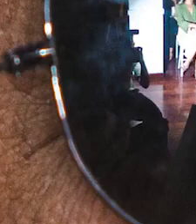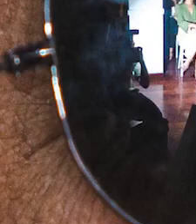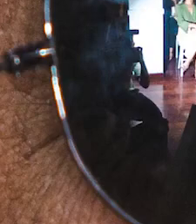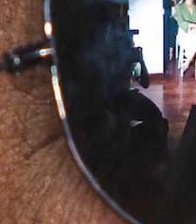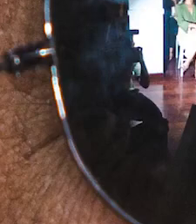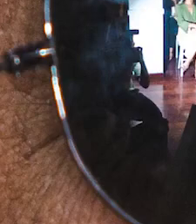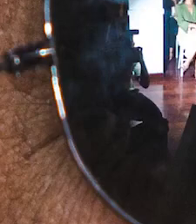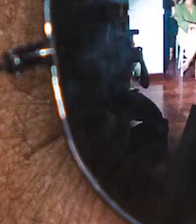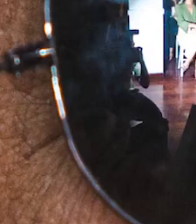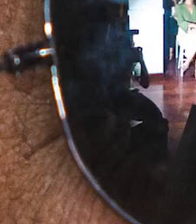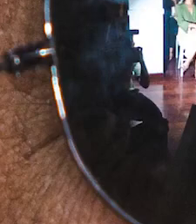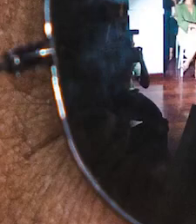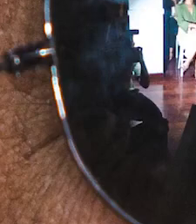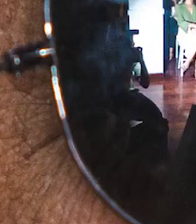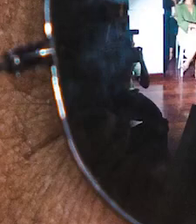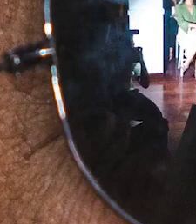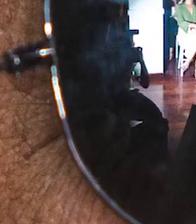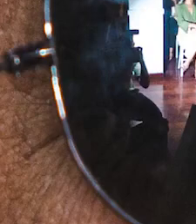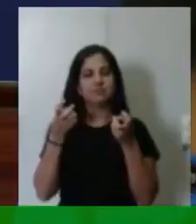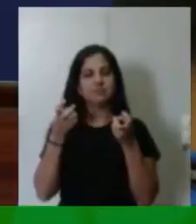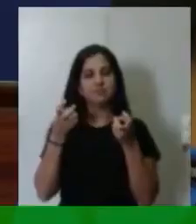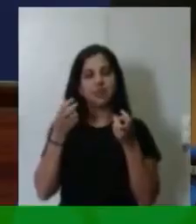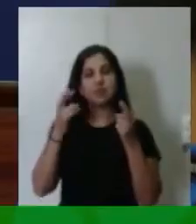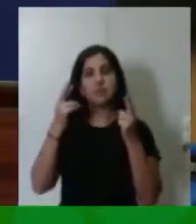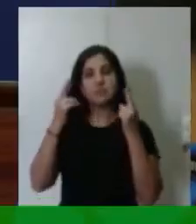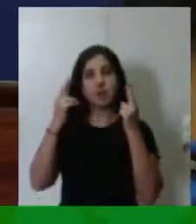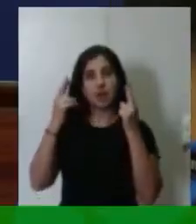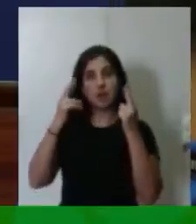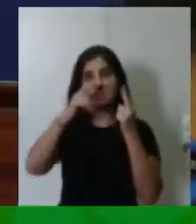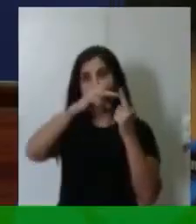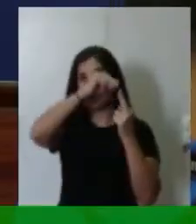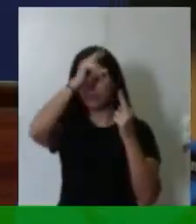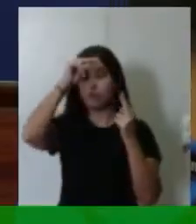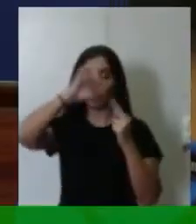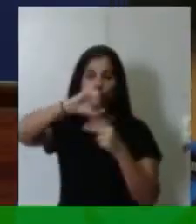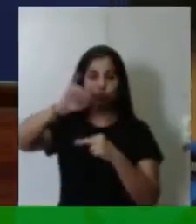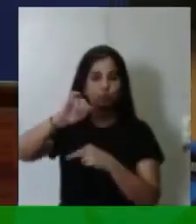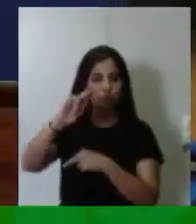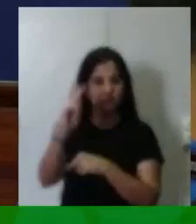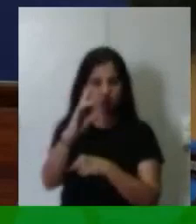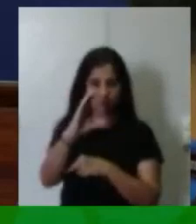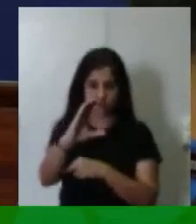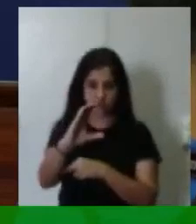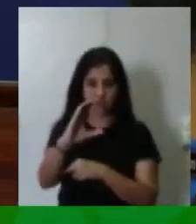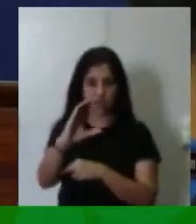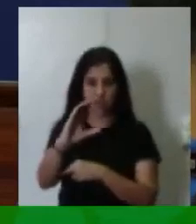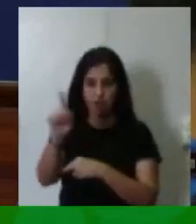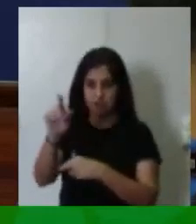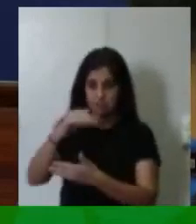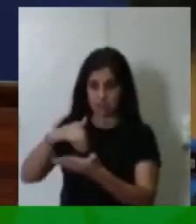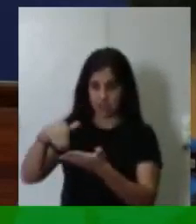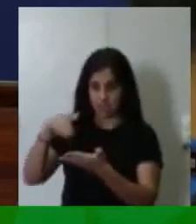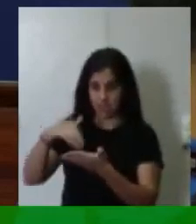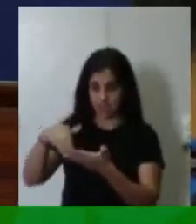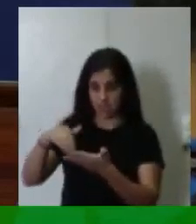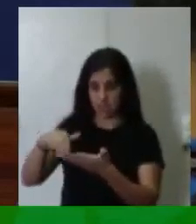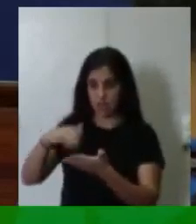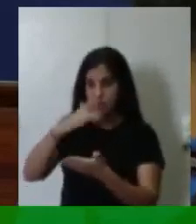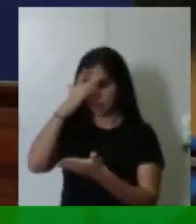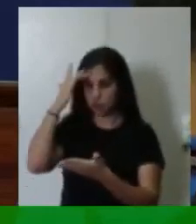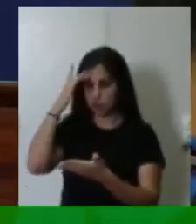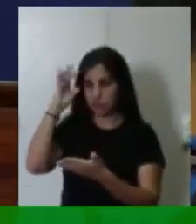na esperança que o prefeito JHC com essa secretaria de pessoas com deficiência e de idosos